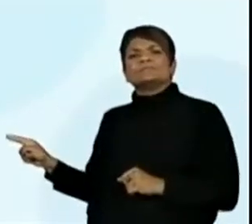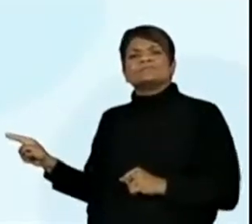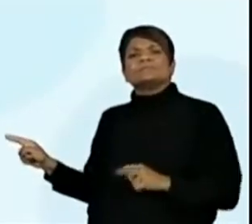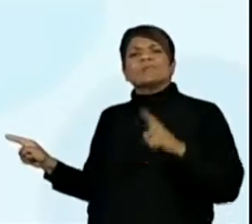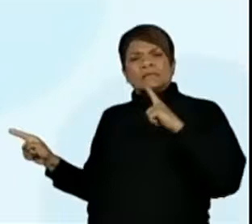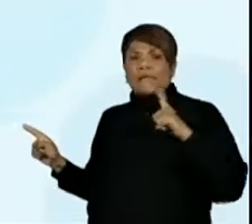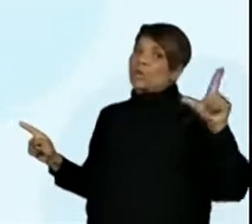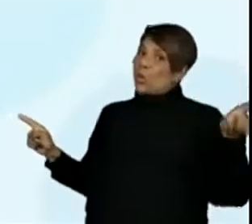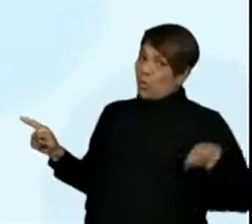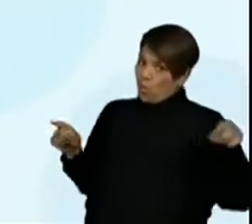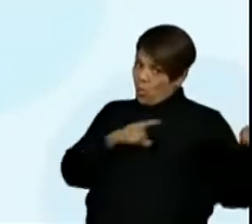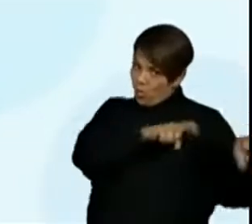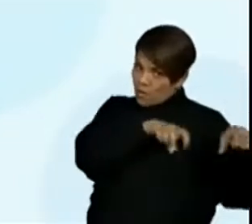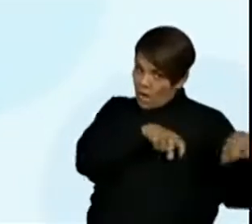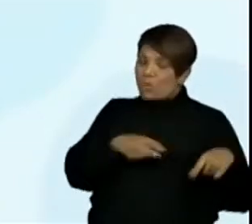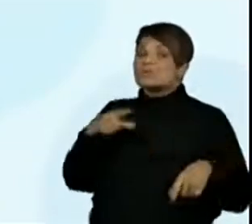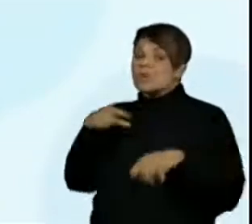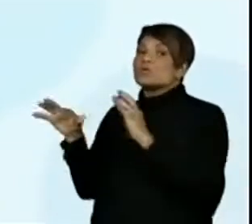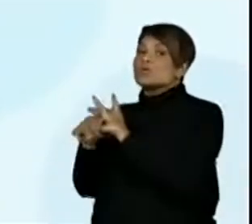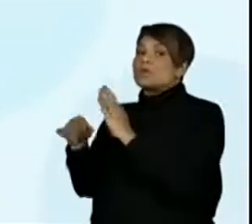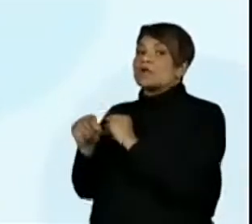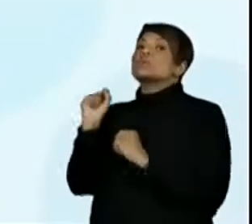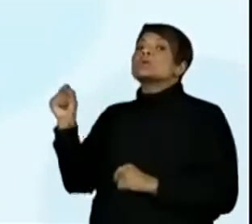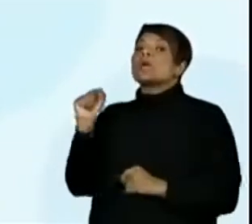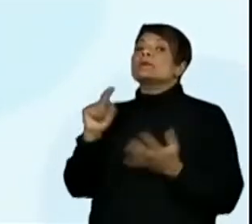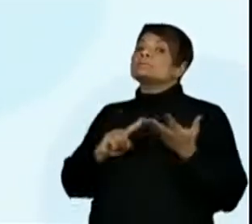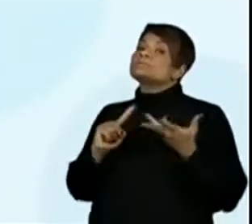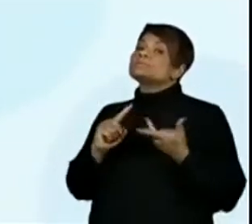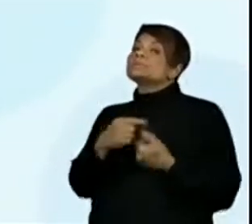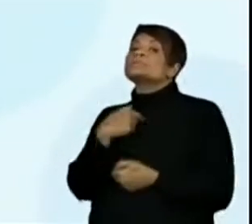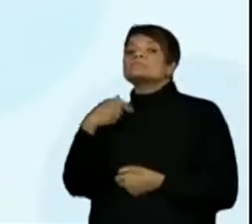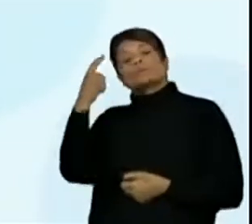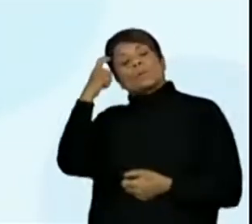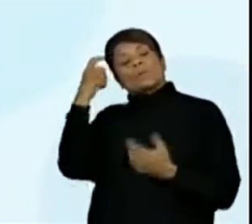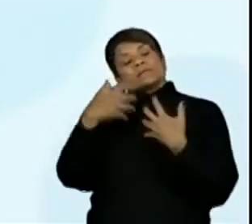bem. O tem aqui? Vamos pensar um pouquinho.